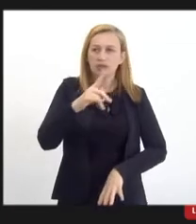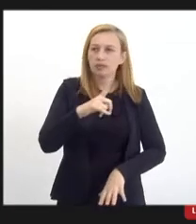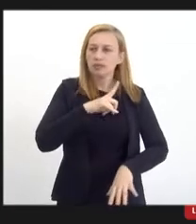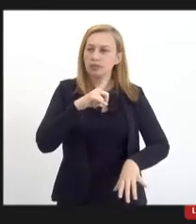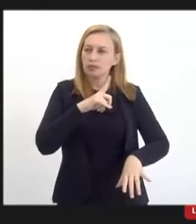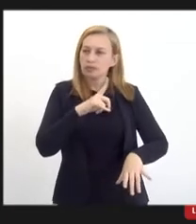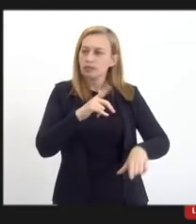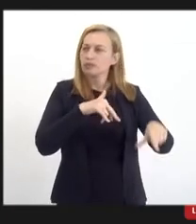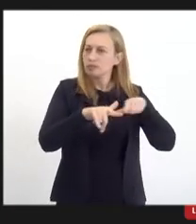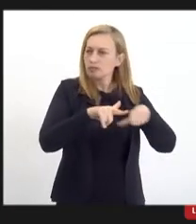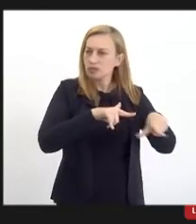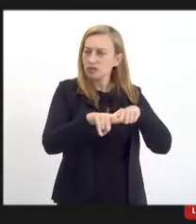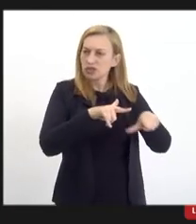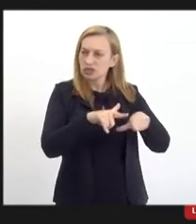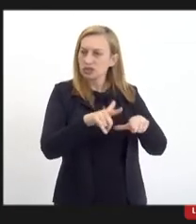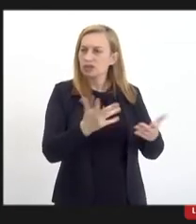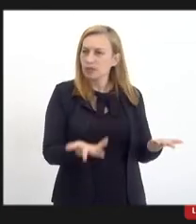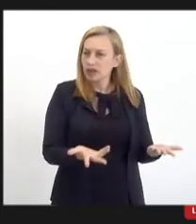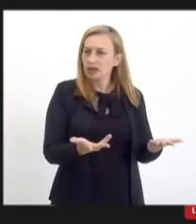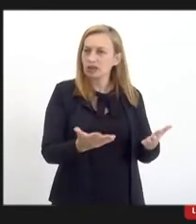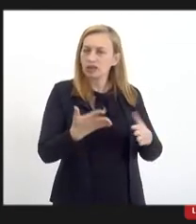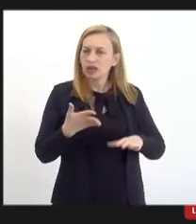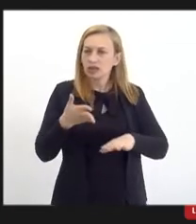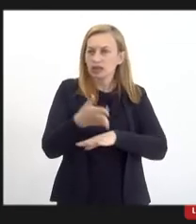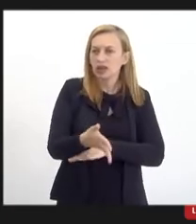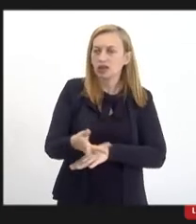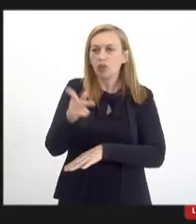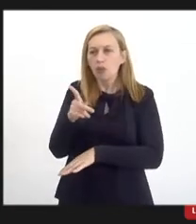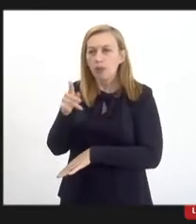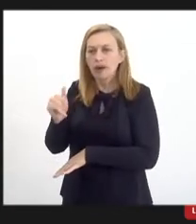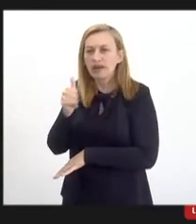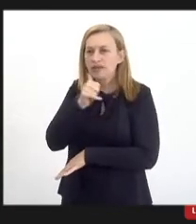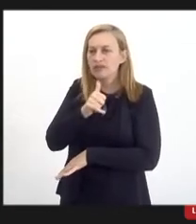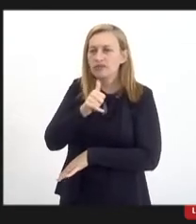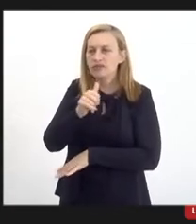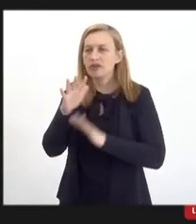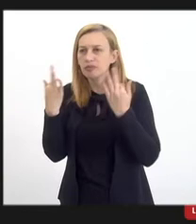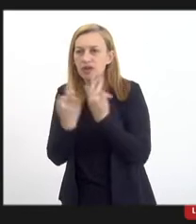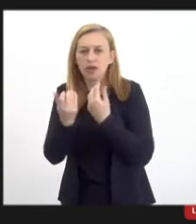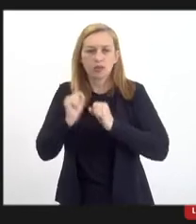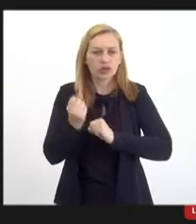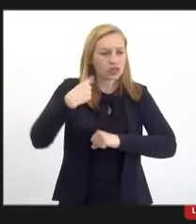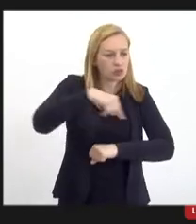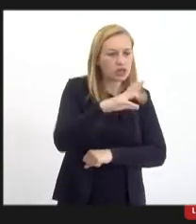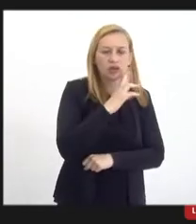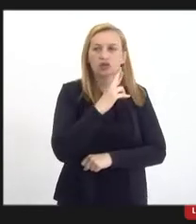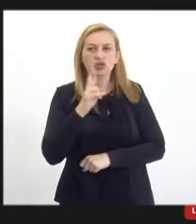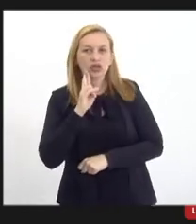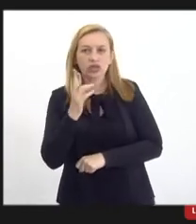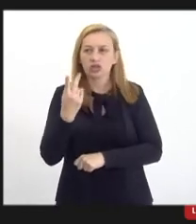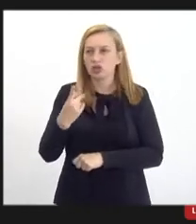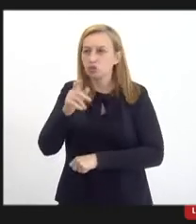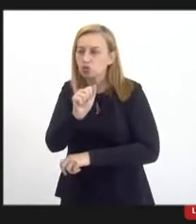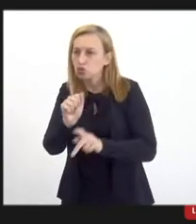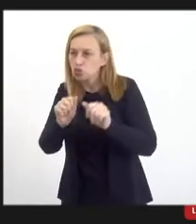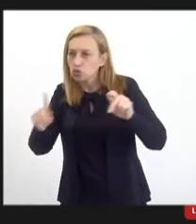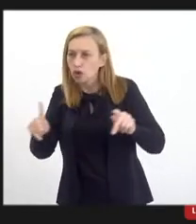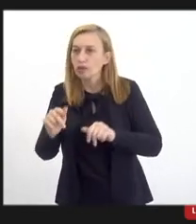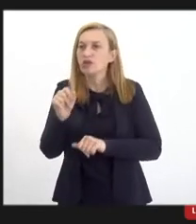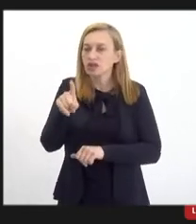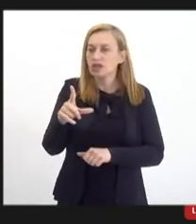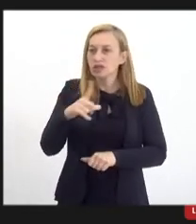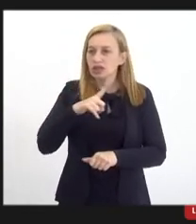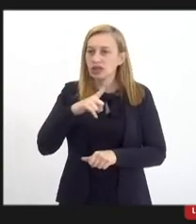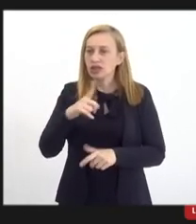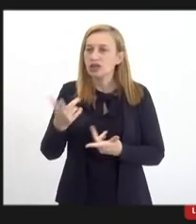o efeito receita indireto, onde você vai ter um pai de família podendo levar a um restaurante, ao shopping, ao hospital, então você tem esse